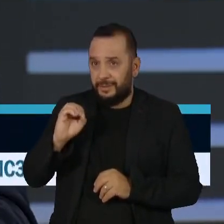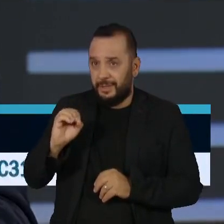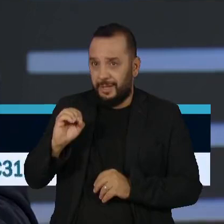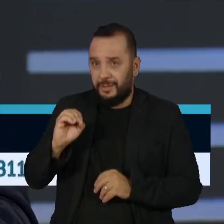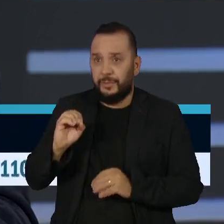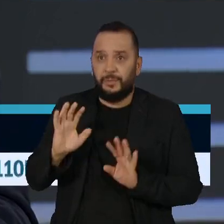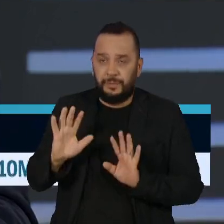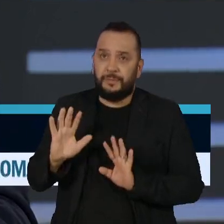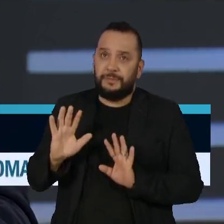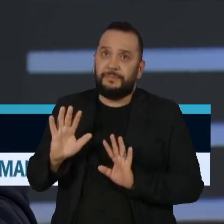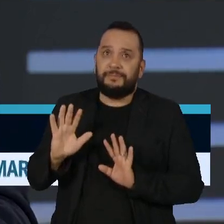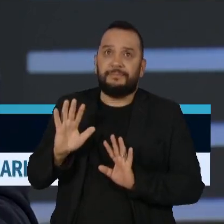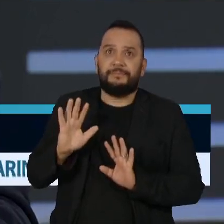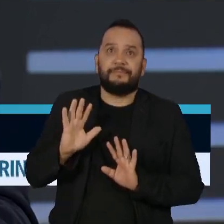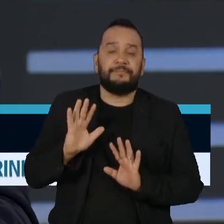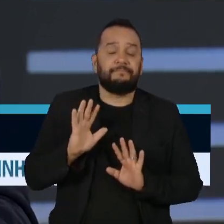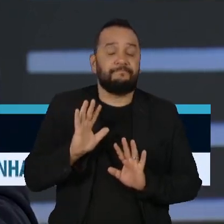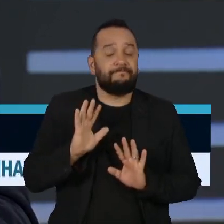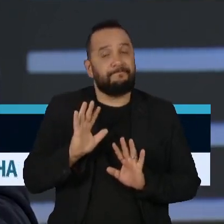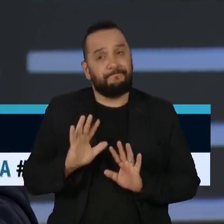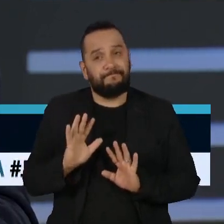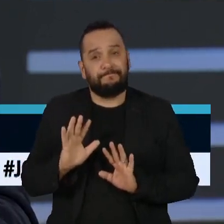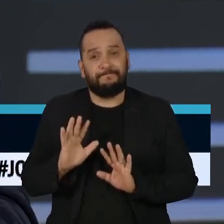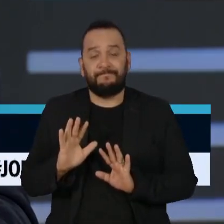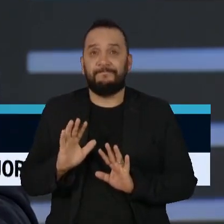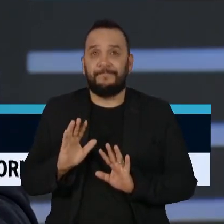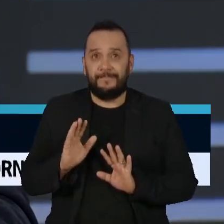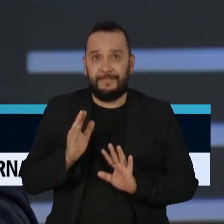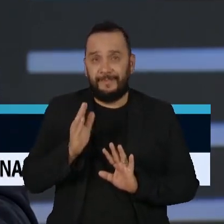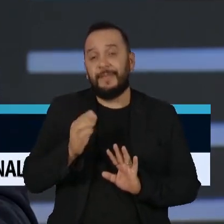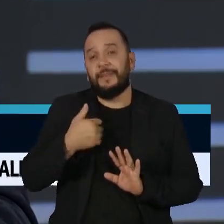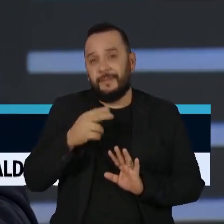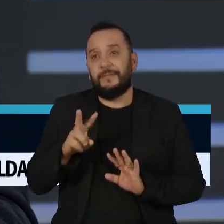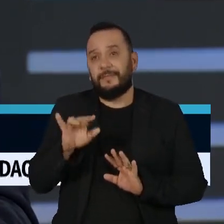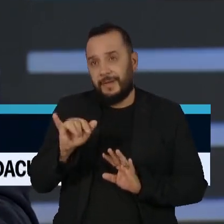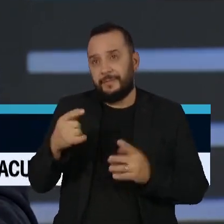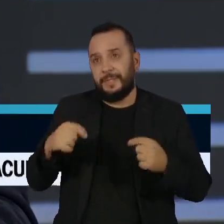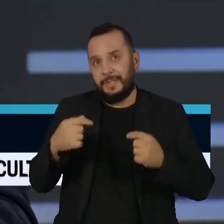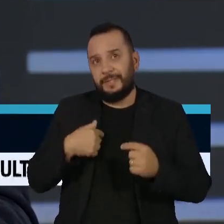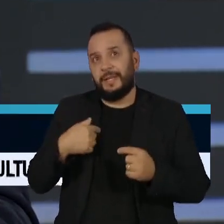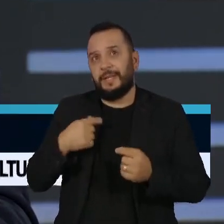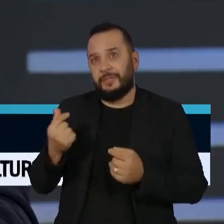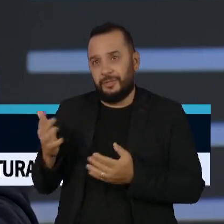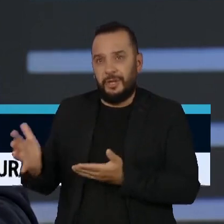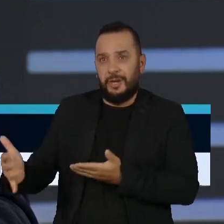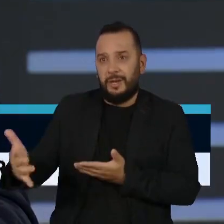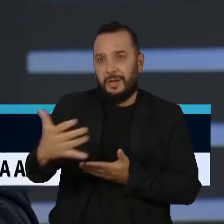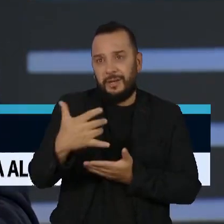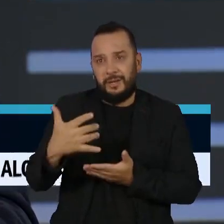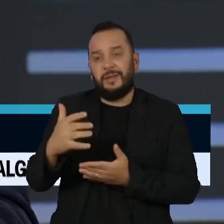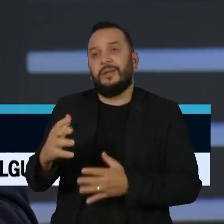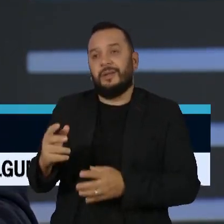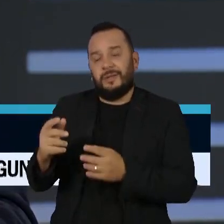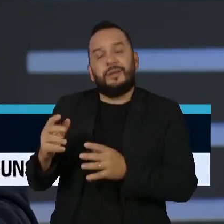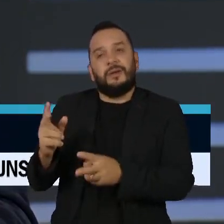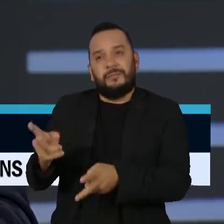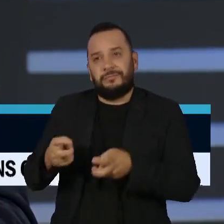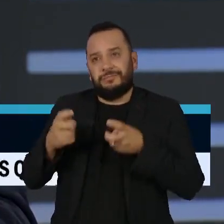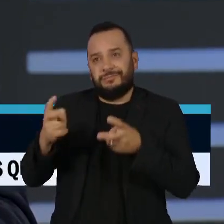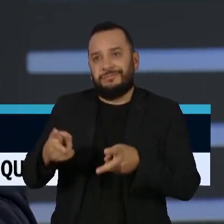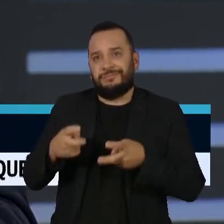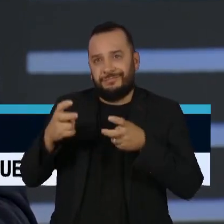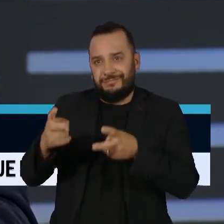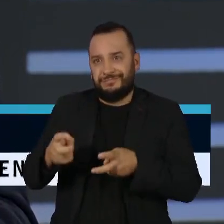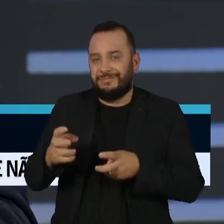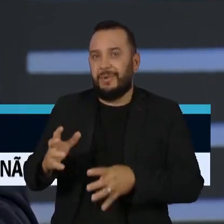diferente. Mas a grande questão, a Hélida colocou muito bem, vai precisar arrecadar por conta do acabosto fiscal. Como vem essa arrecadação